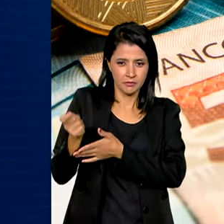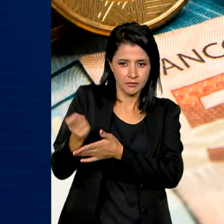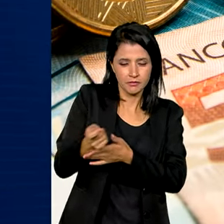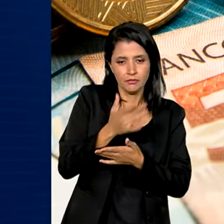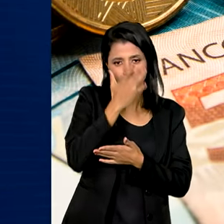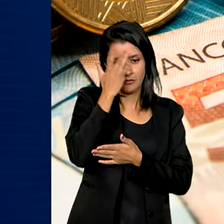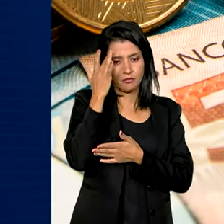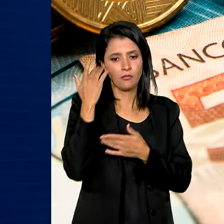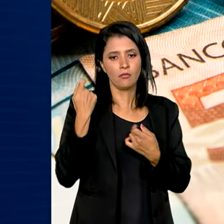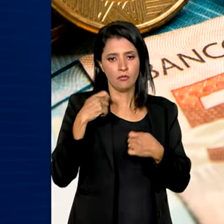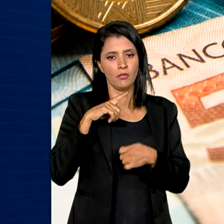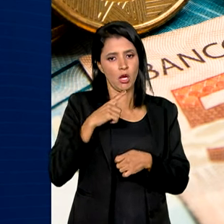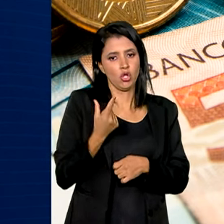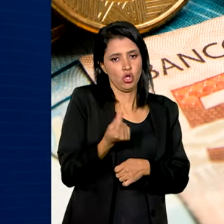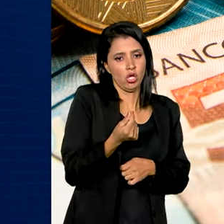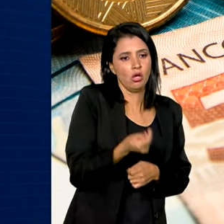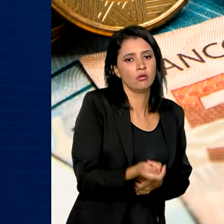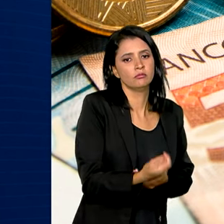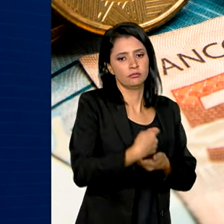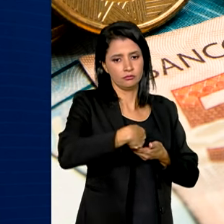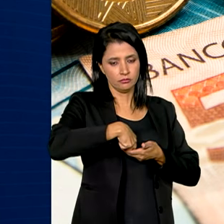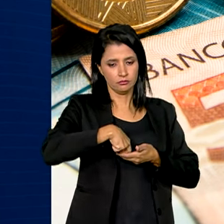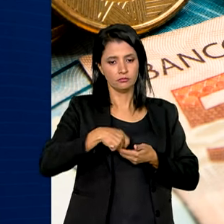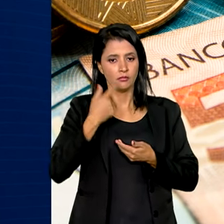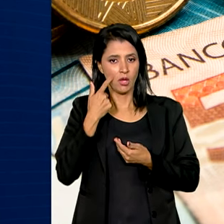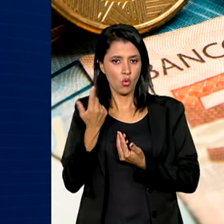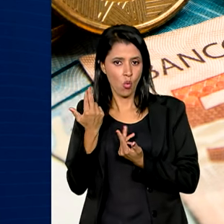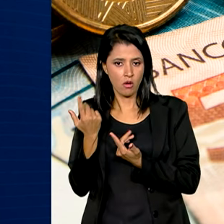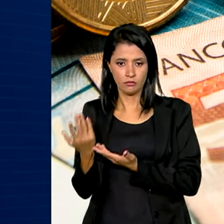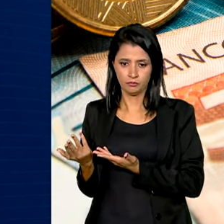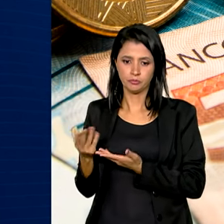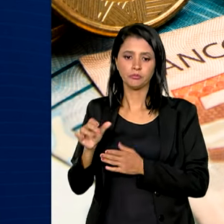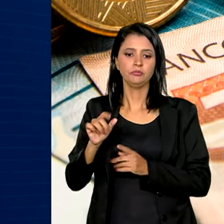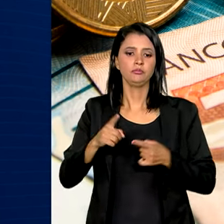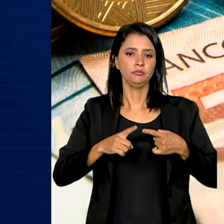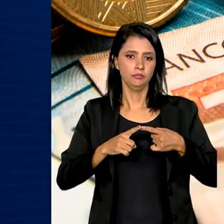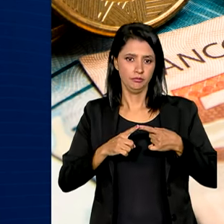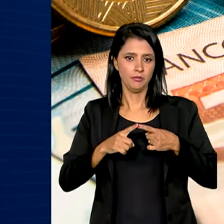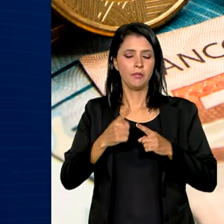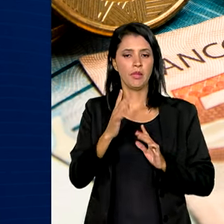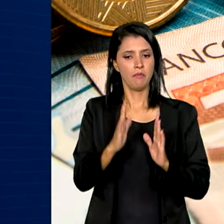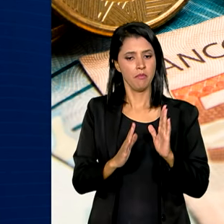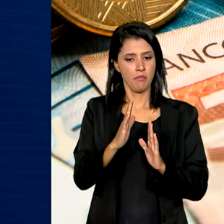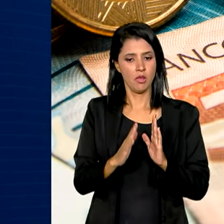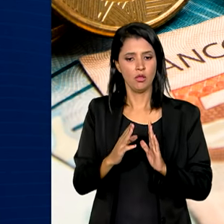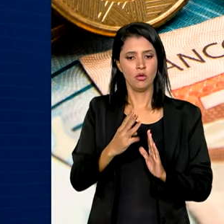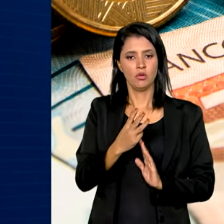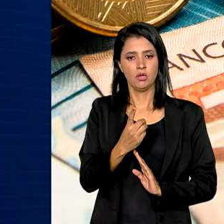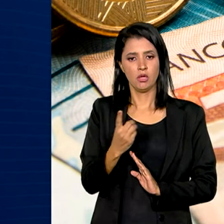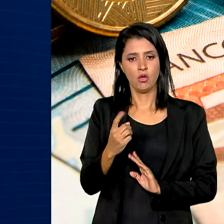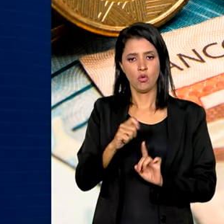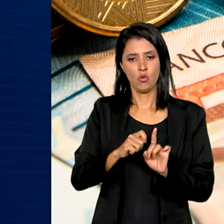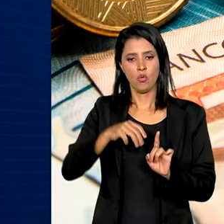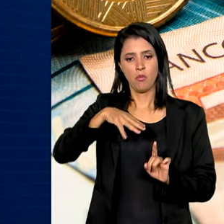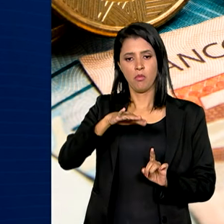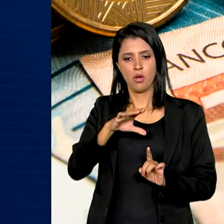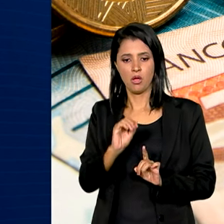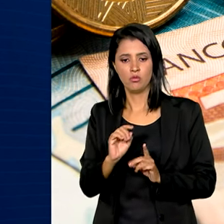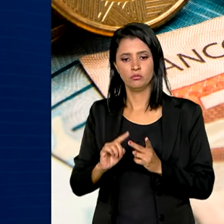para quem tiver dinheiro a receber, ficou assim. Primeiro lote, 31 de maio.